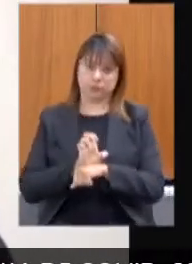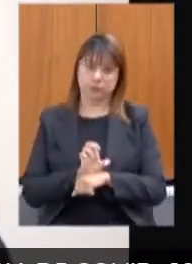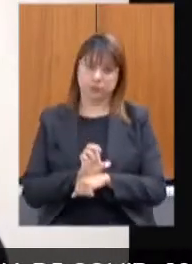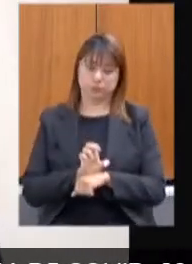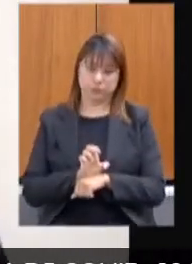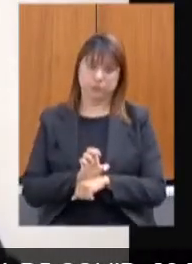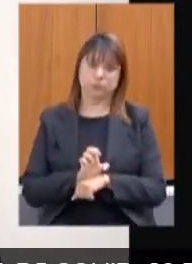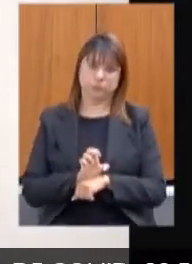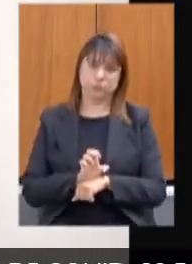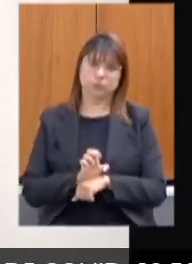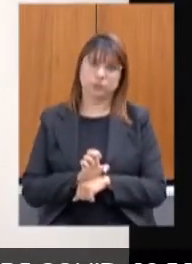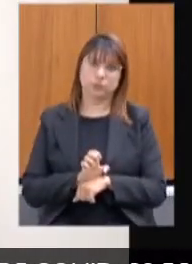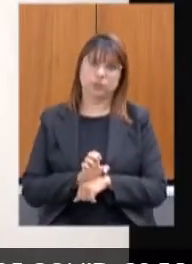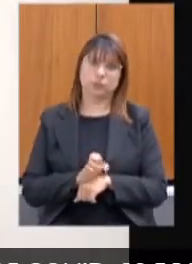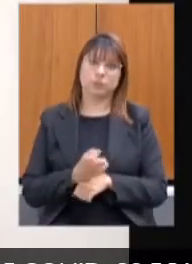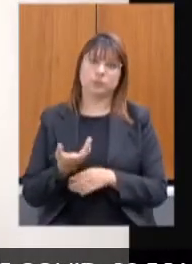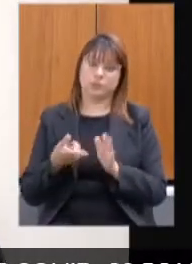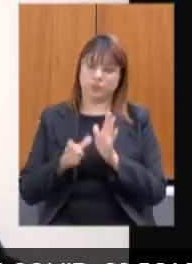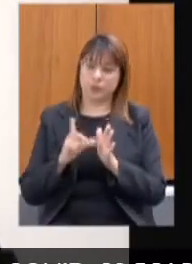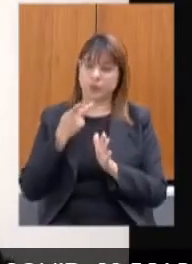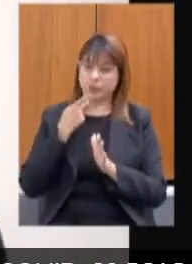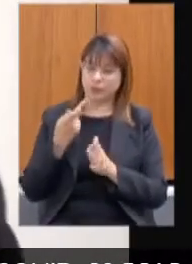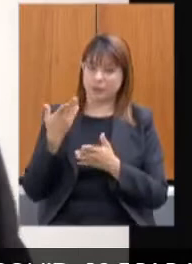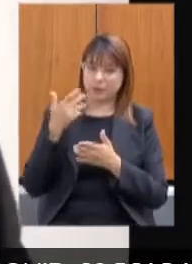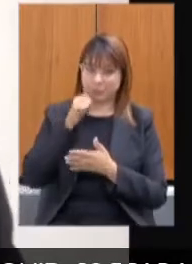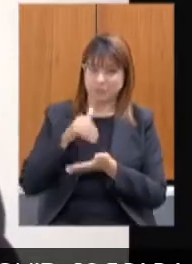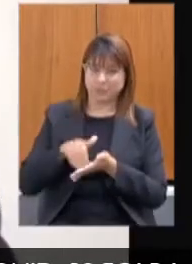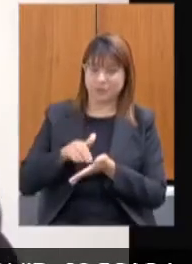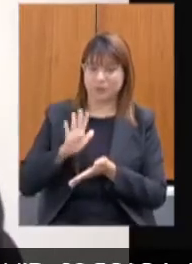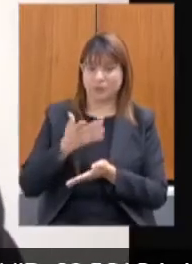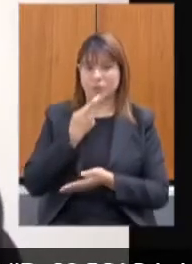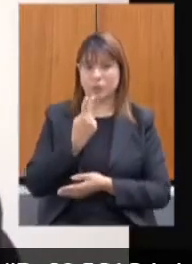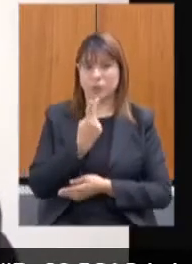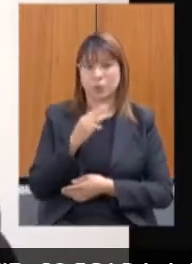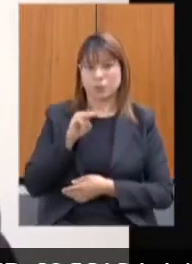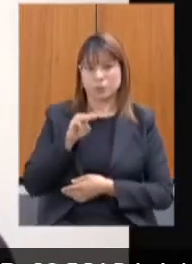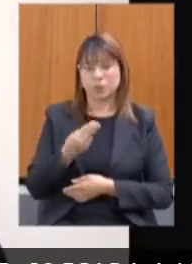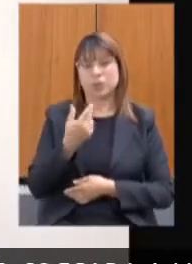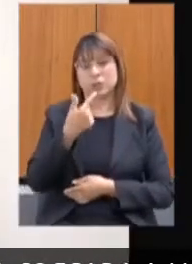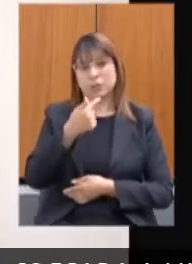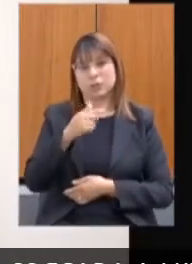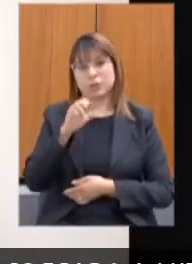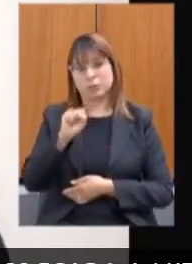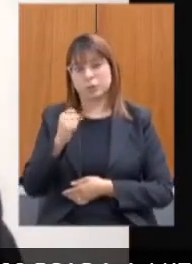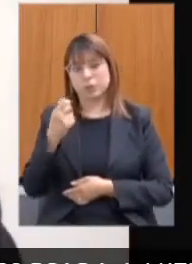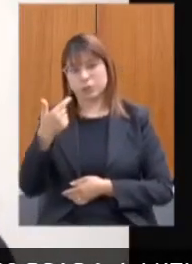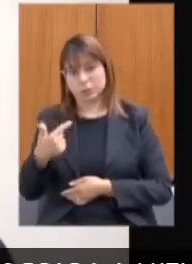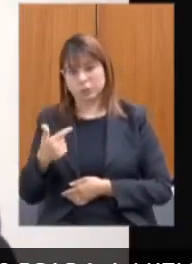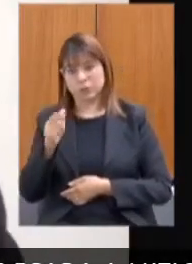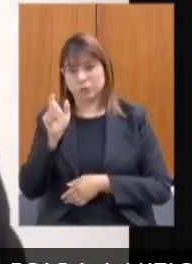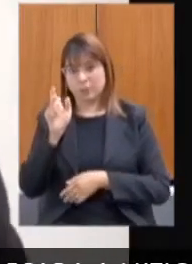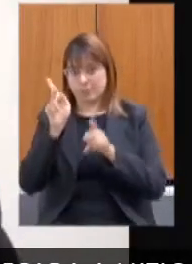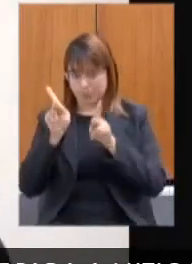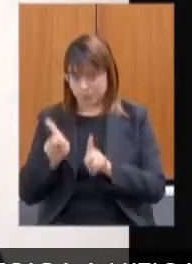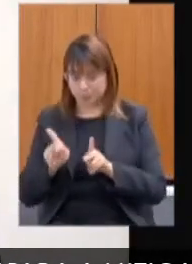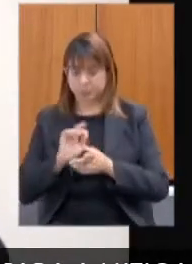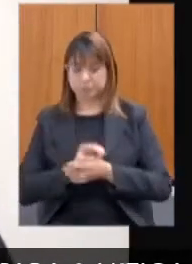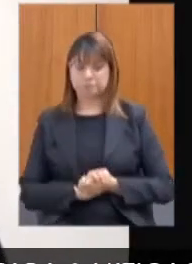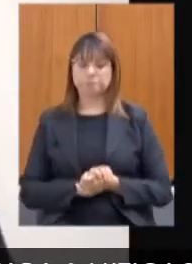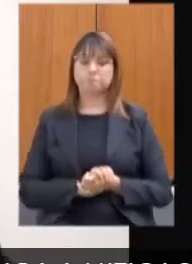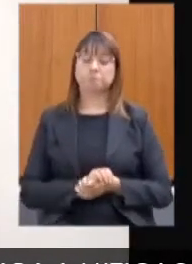abrangendo os números que a secretária já mencionou, 2,782,000 pessoas. Então,